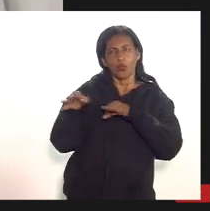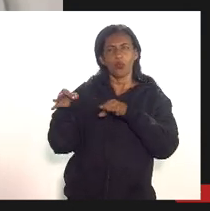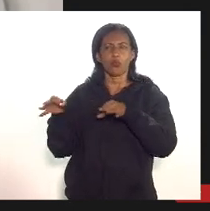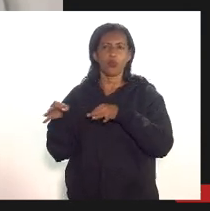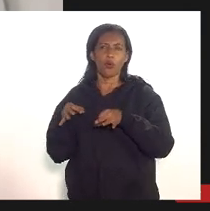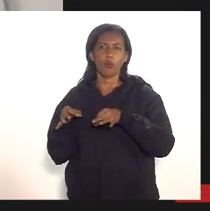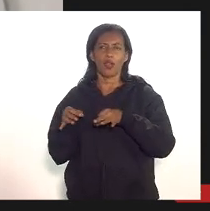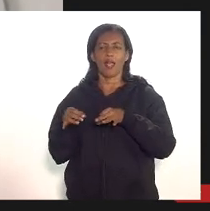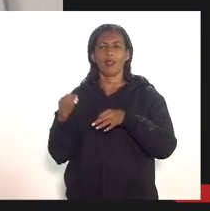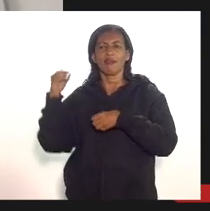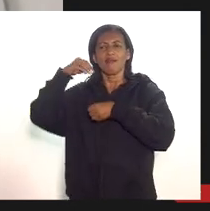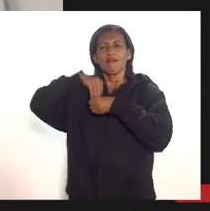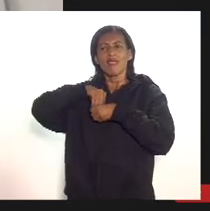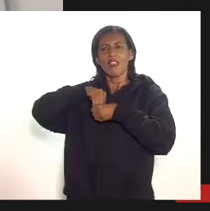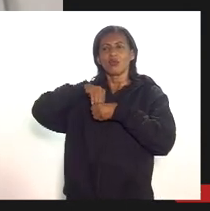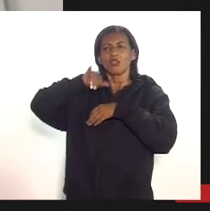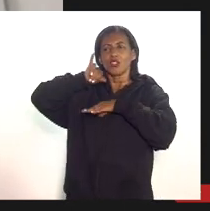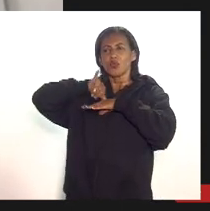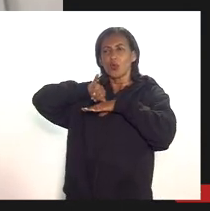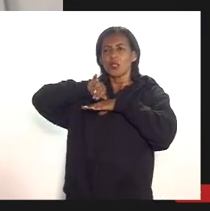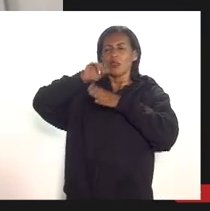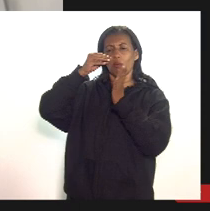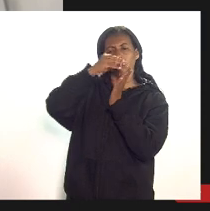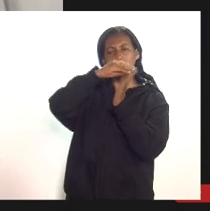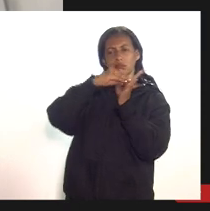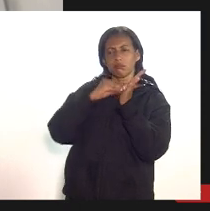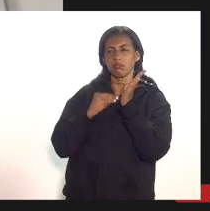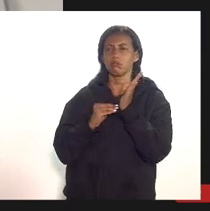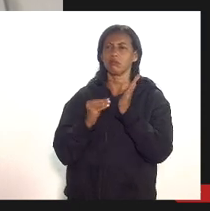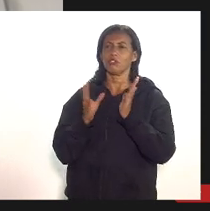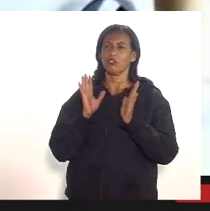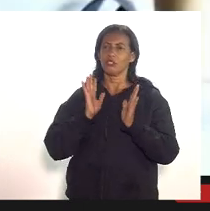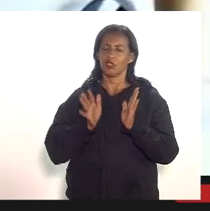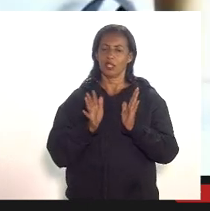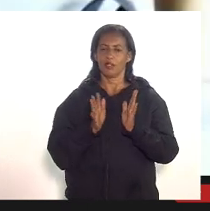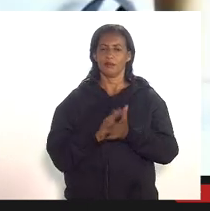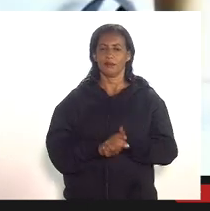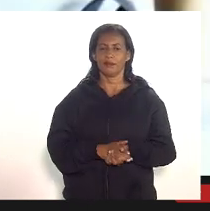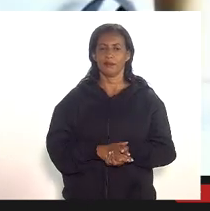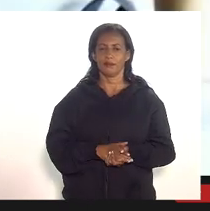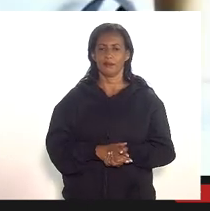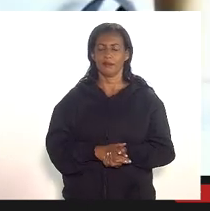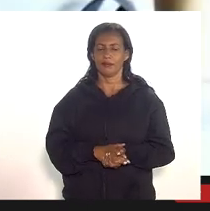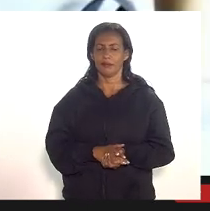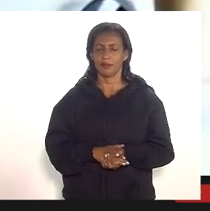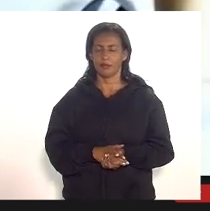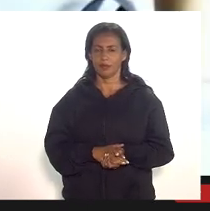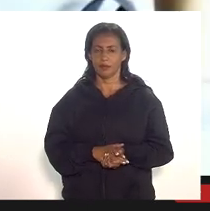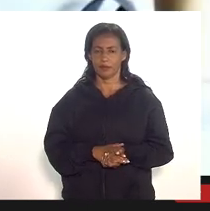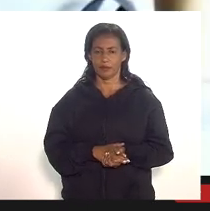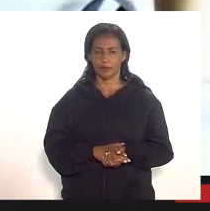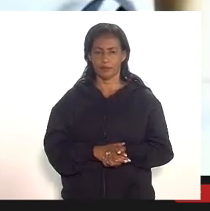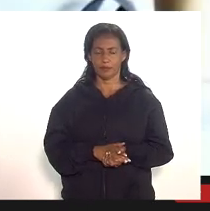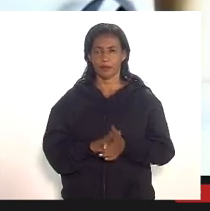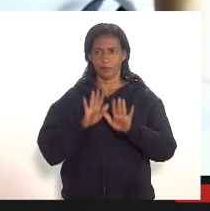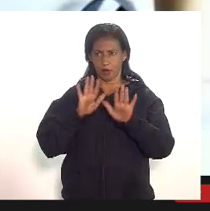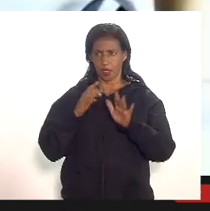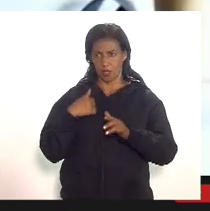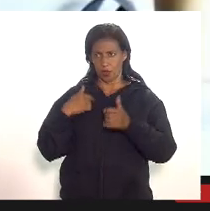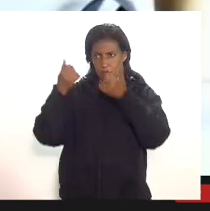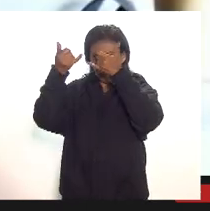exposições que nos foram apresentadas eu já vou responder deputada só um minutinho olha só